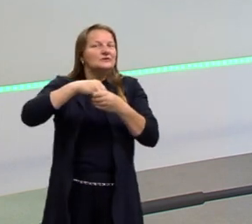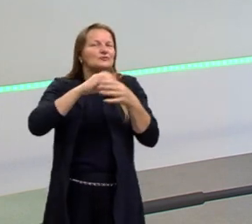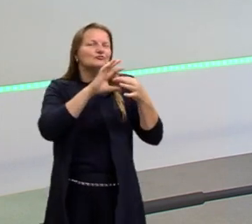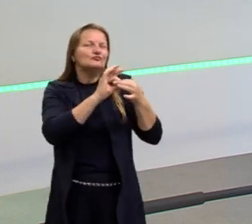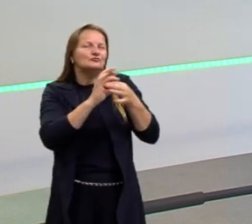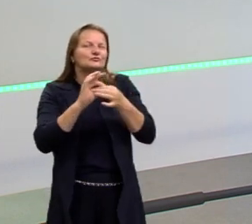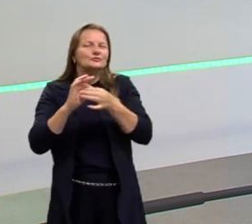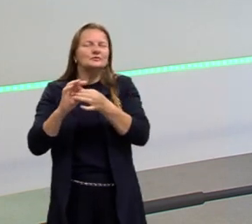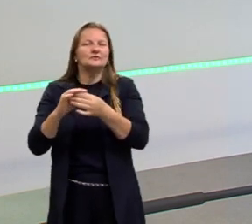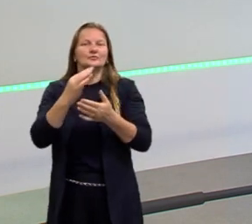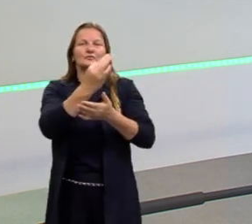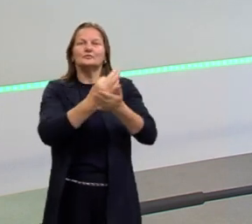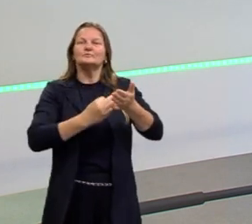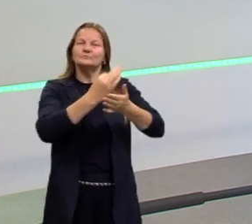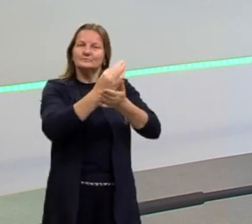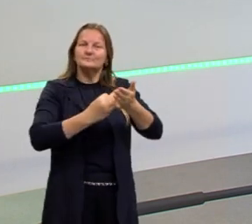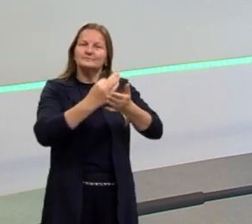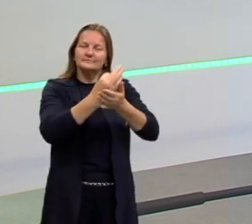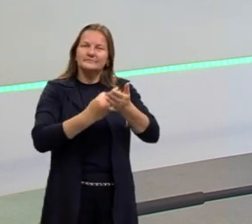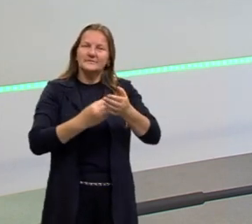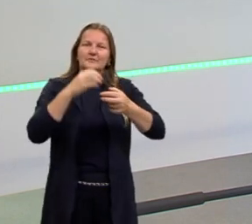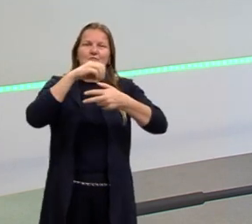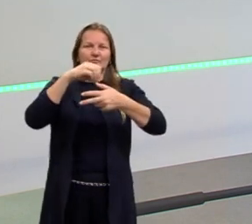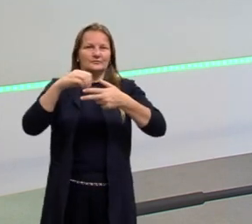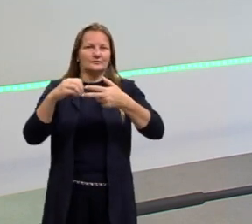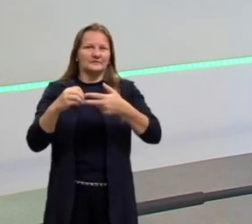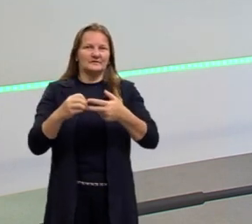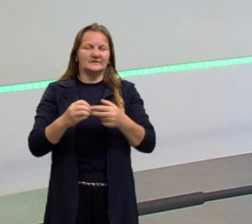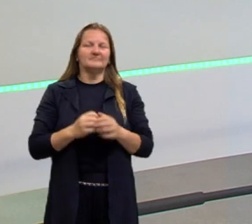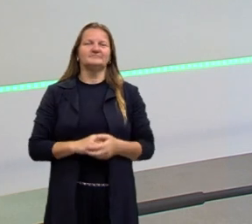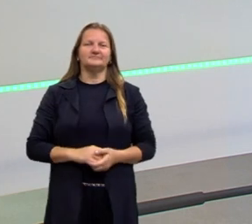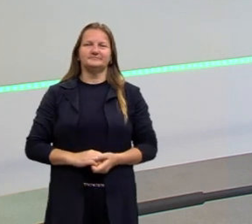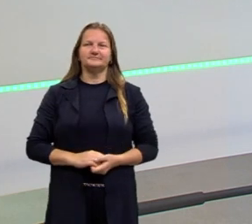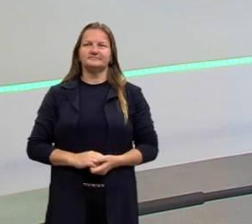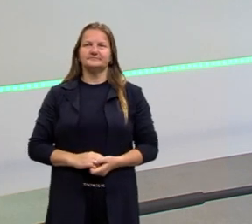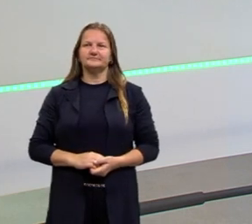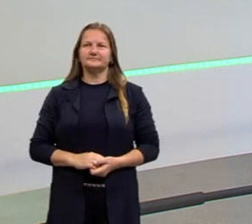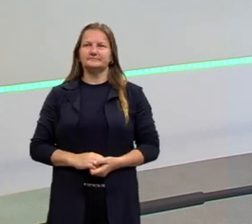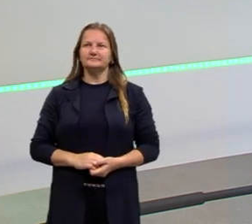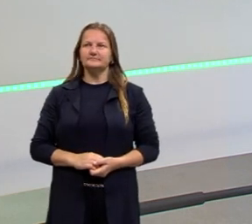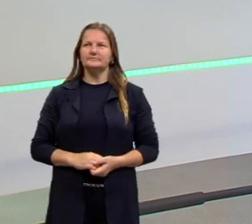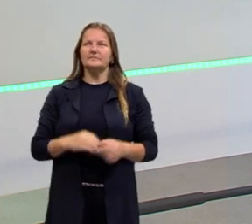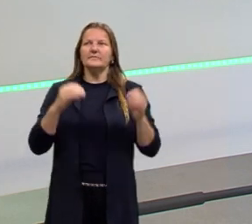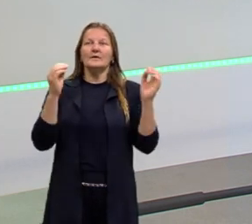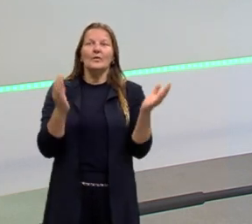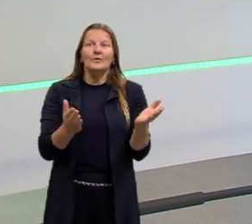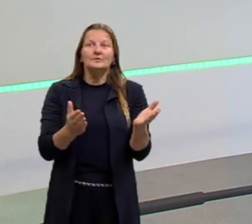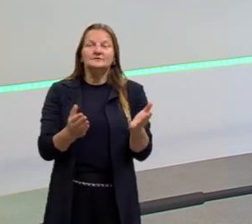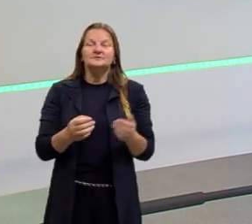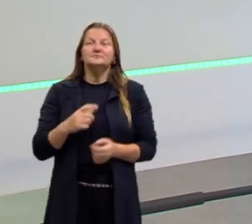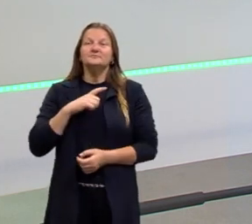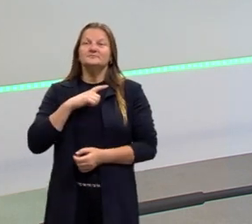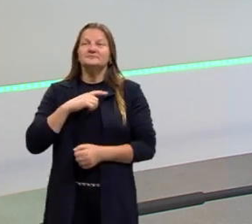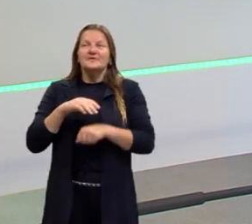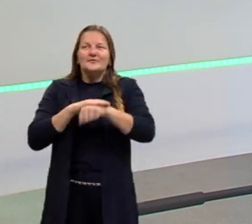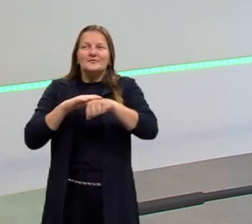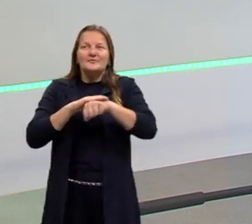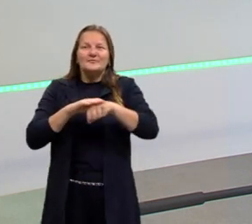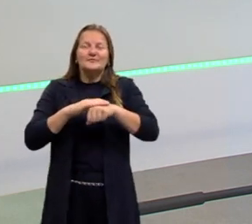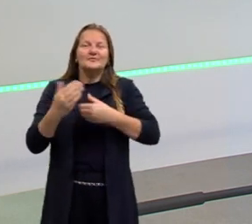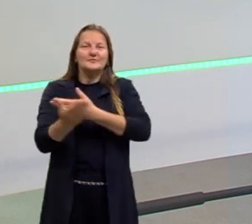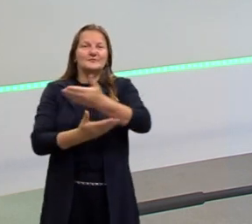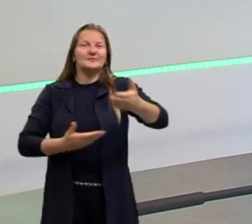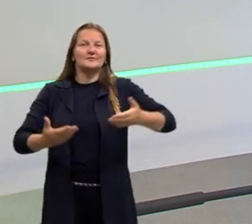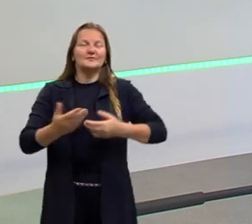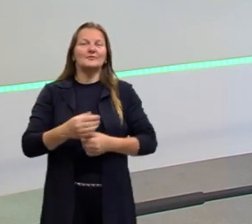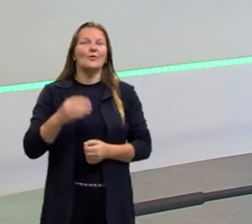dos textos que são trazidos nas questões do ENEM. E hoje, gente, eu fiquei de conversar com vocês sobre a